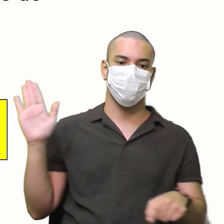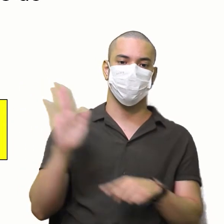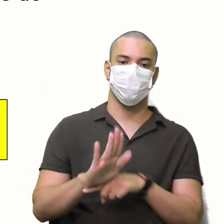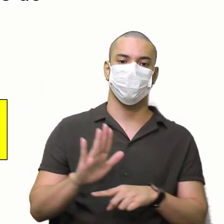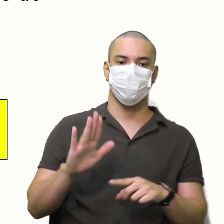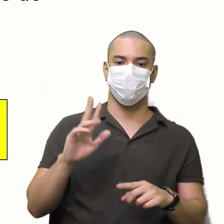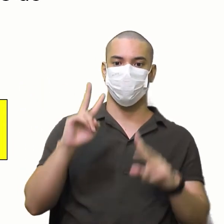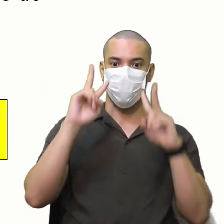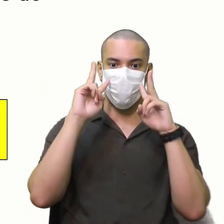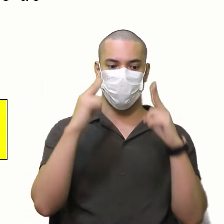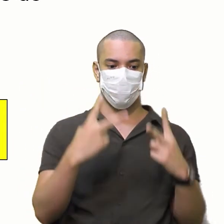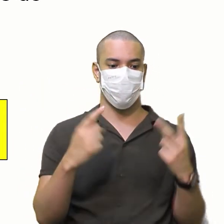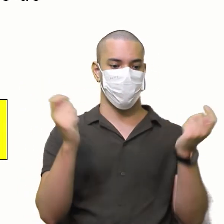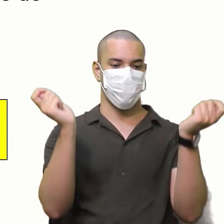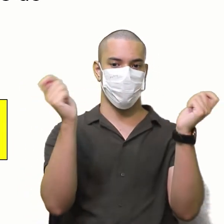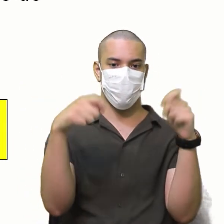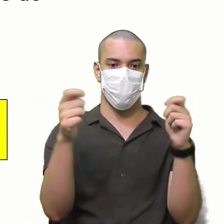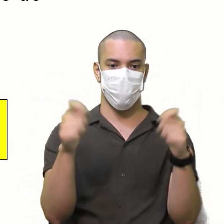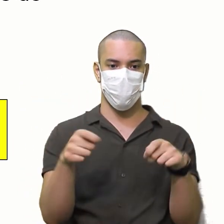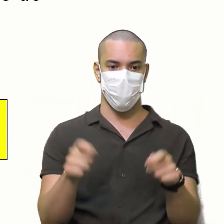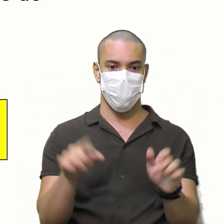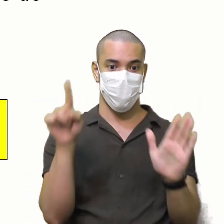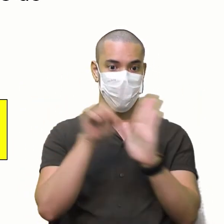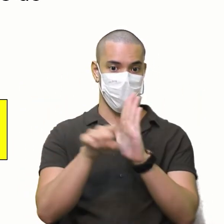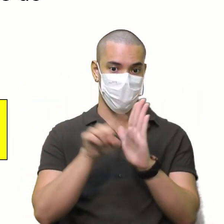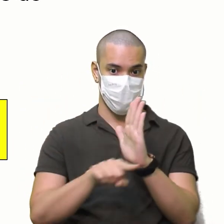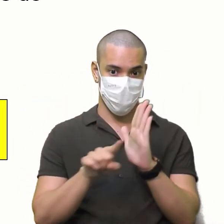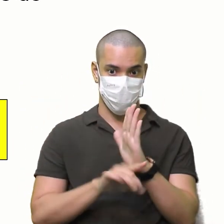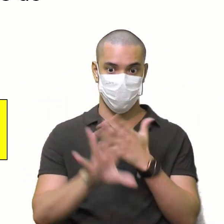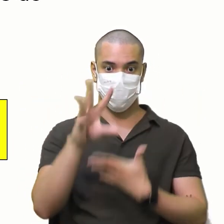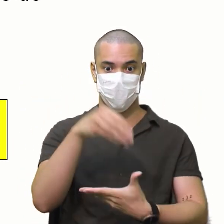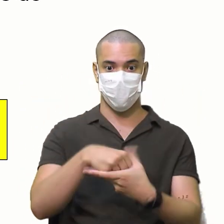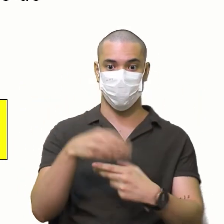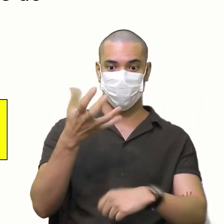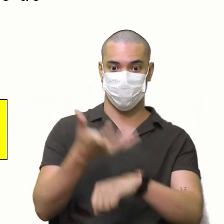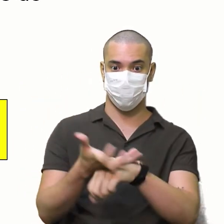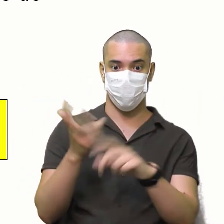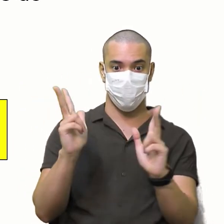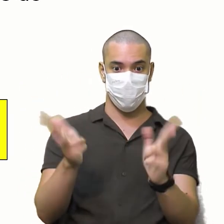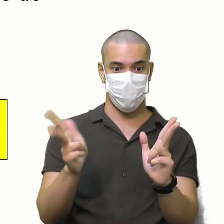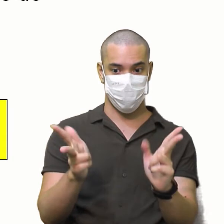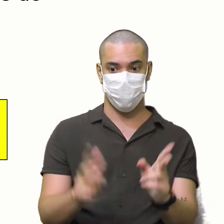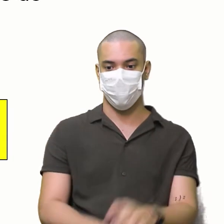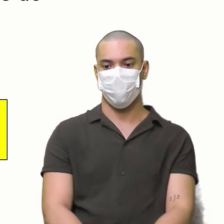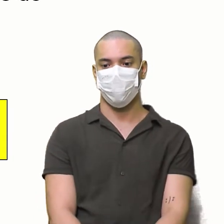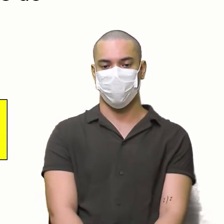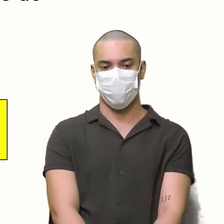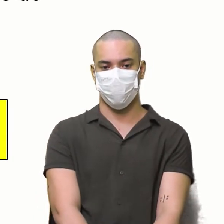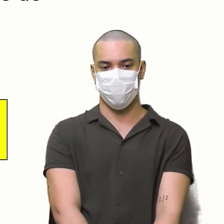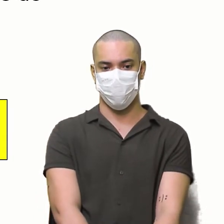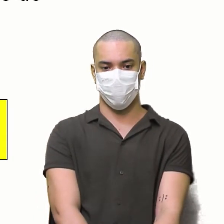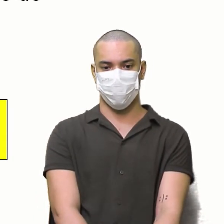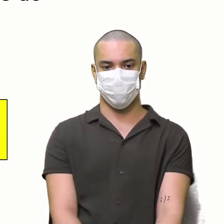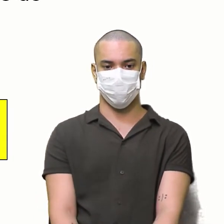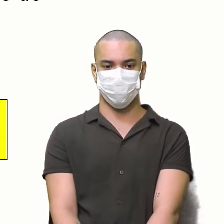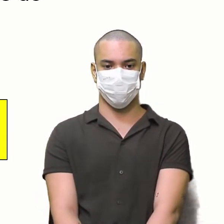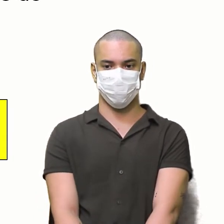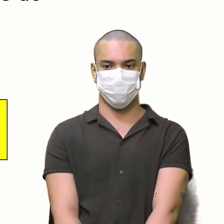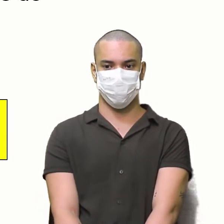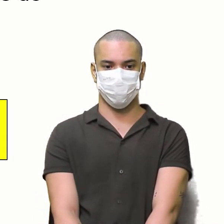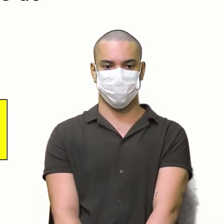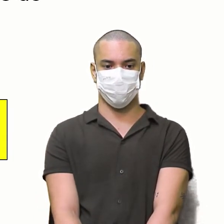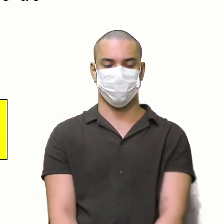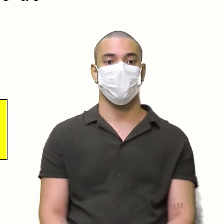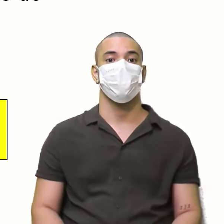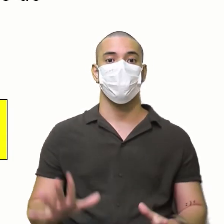reconhecer As possibilidades De questões Dentro de uma mesma matéria Porque você vai ver Que o Enem Ele tem um estilo Ele